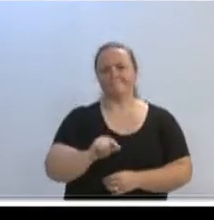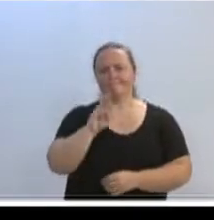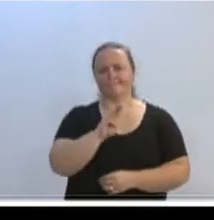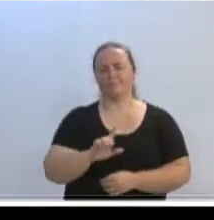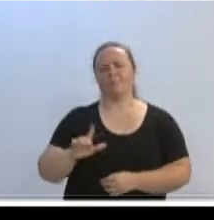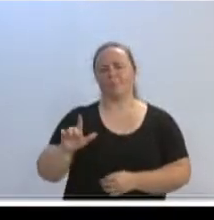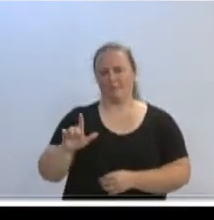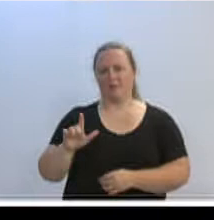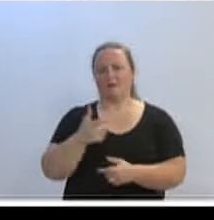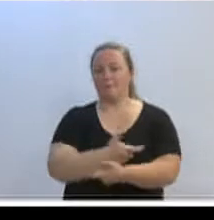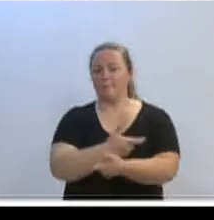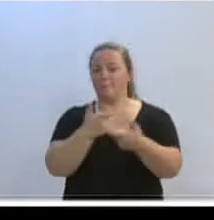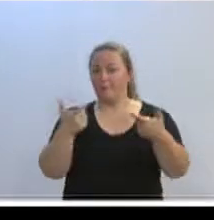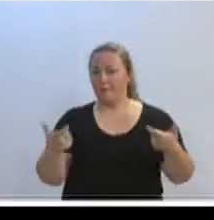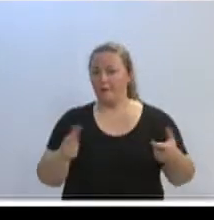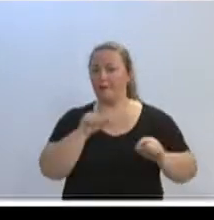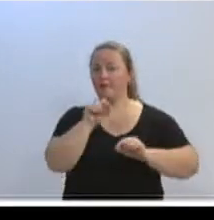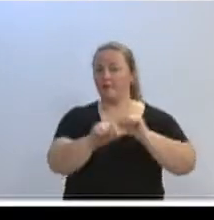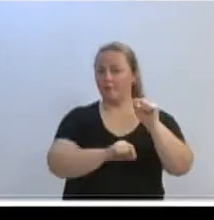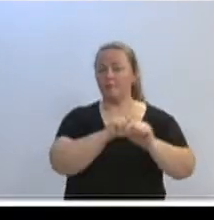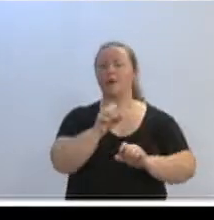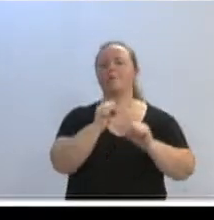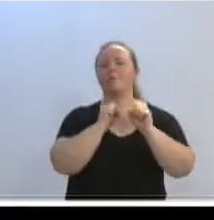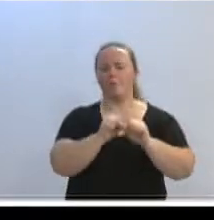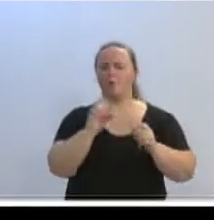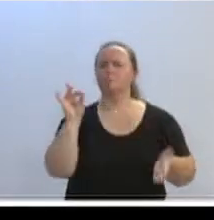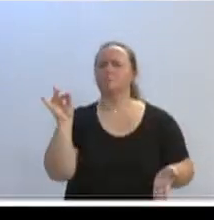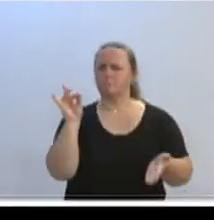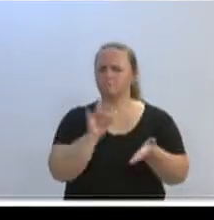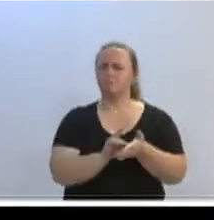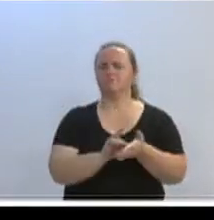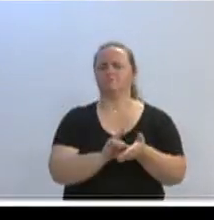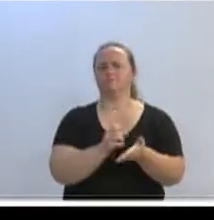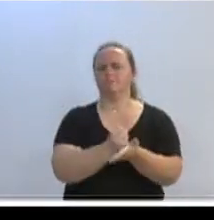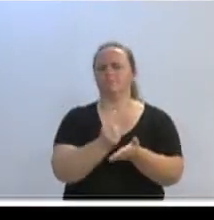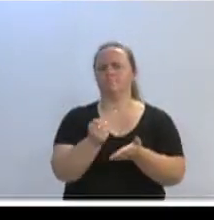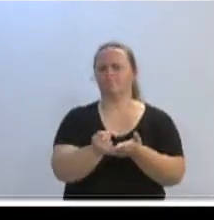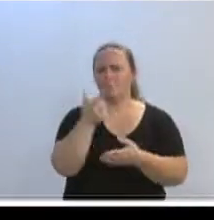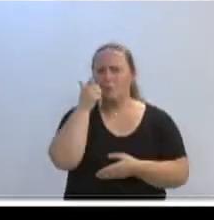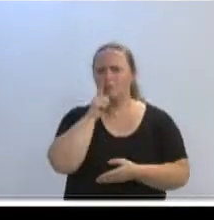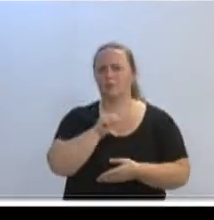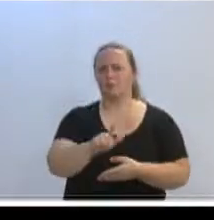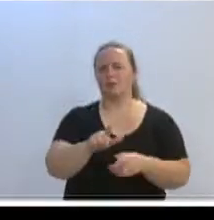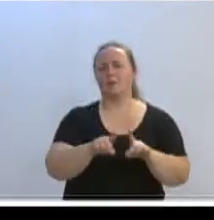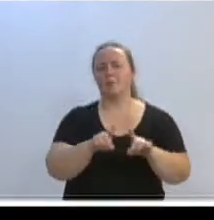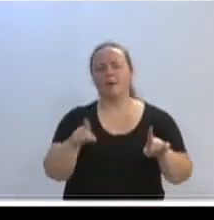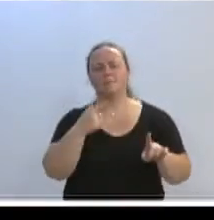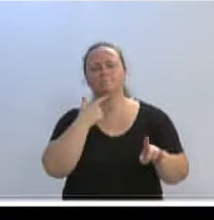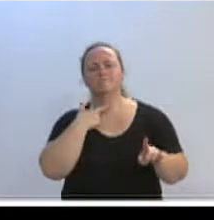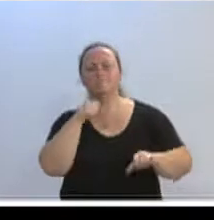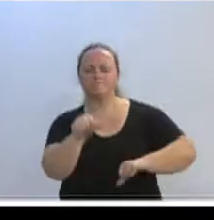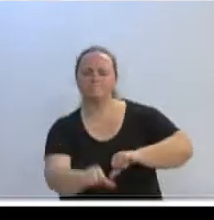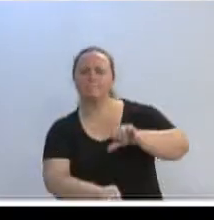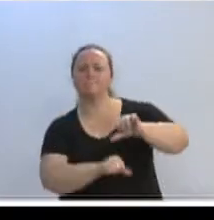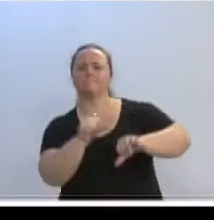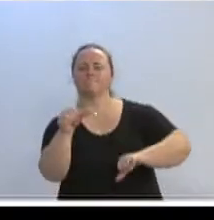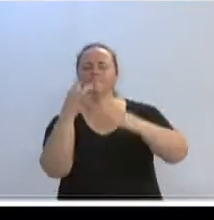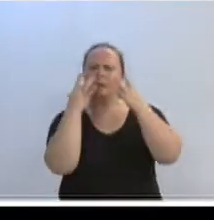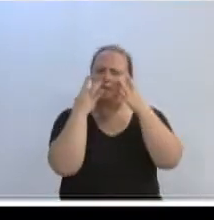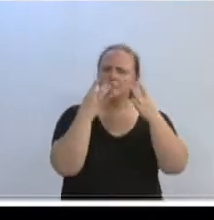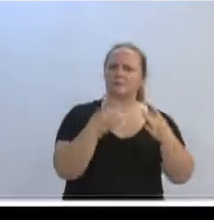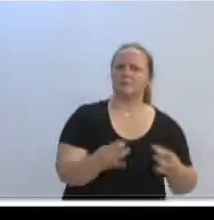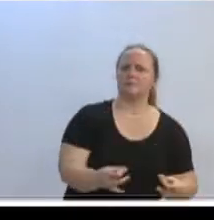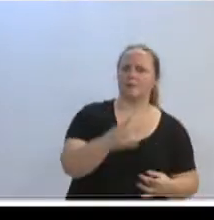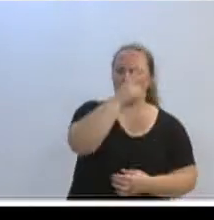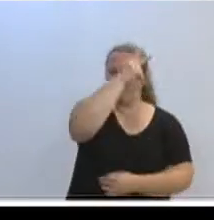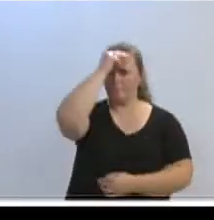41 dessas áreas, pode sim ser regularizada. Só precisa a vontade de mudar, precisa de atenção, de um prefeito que